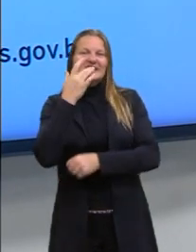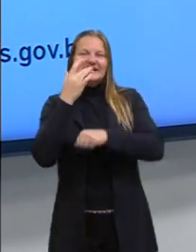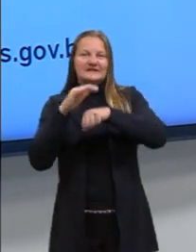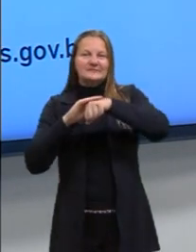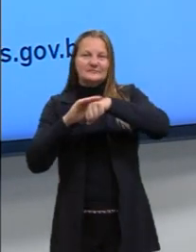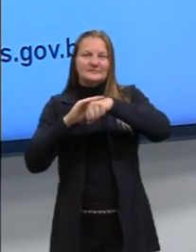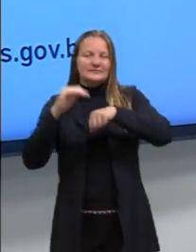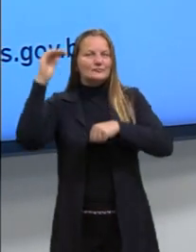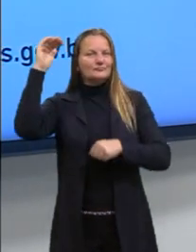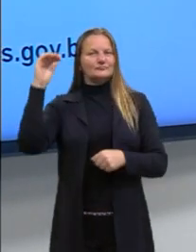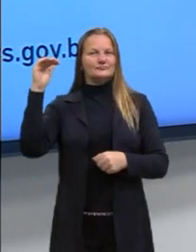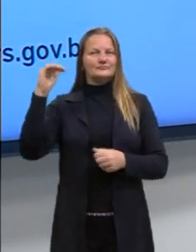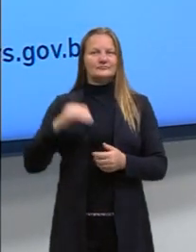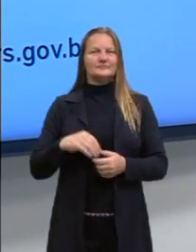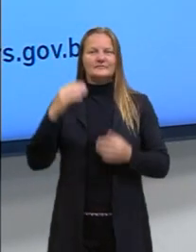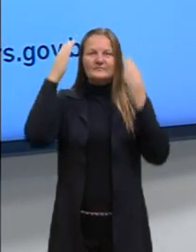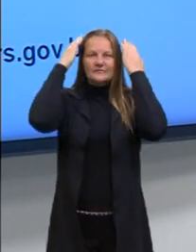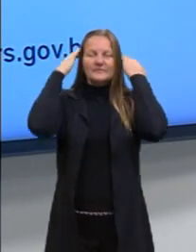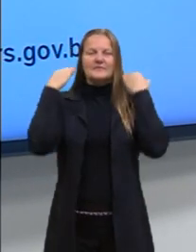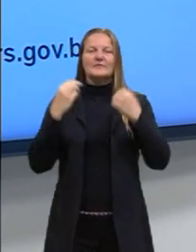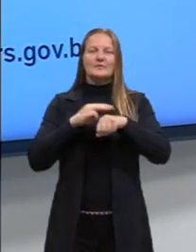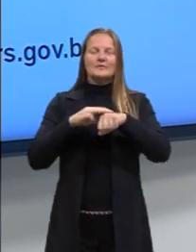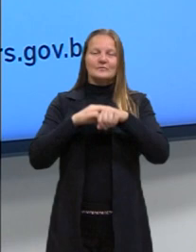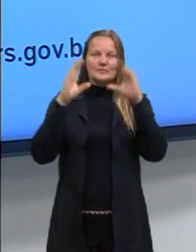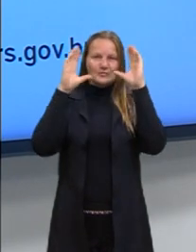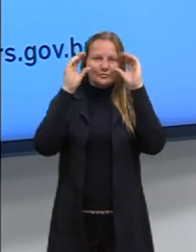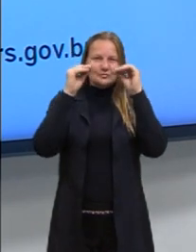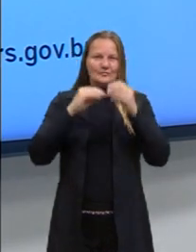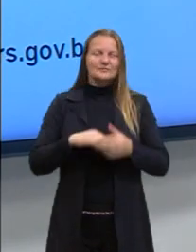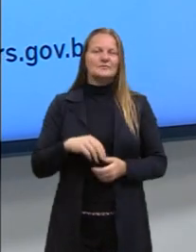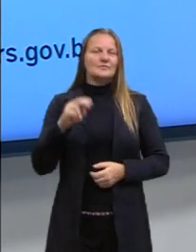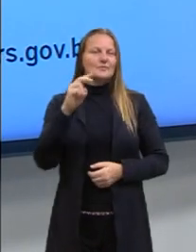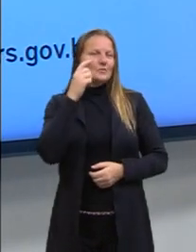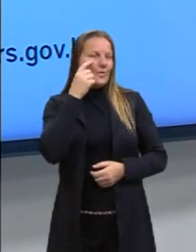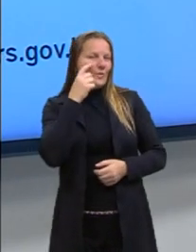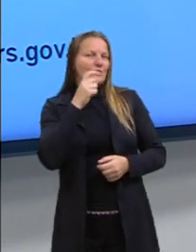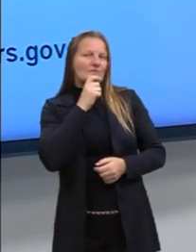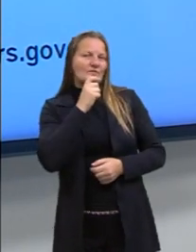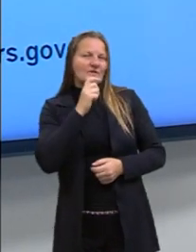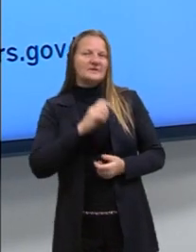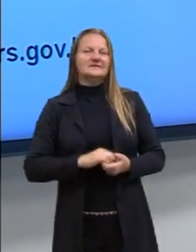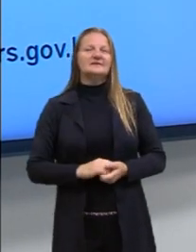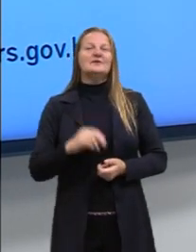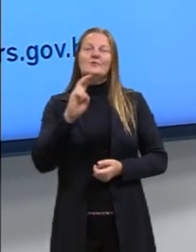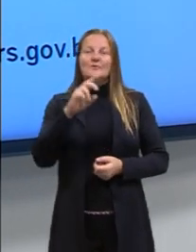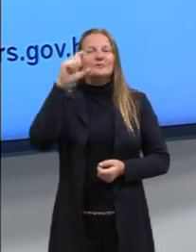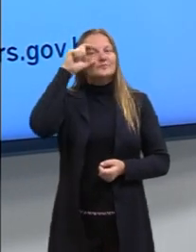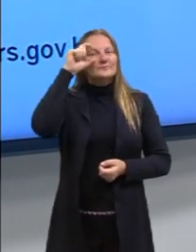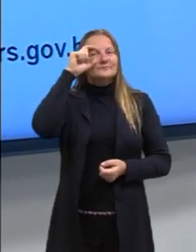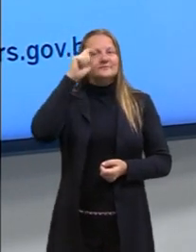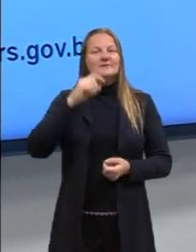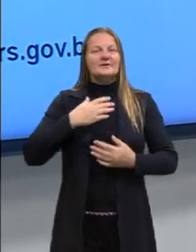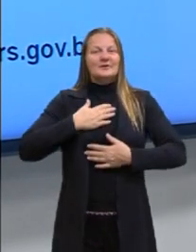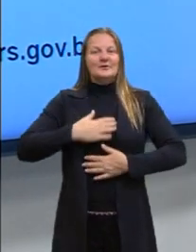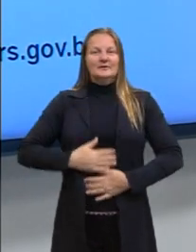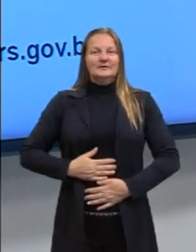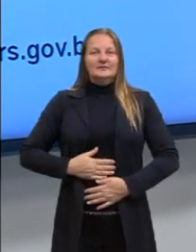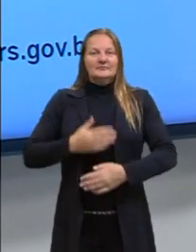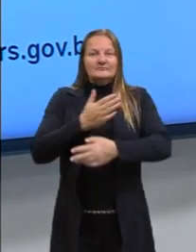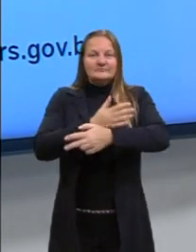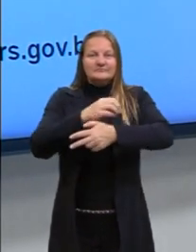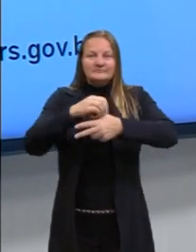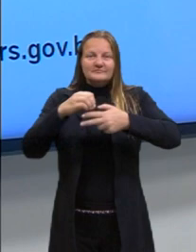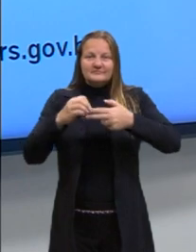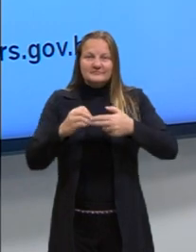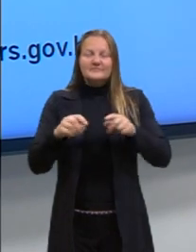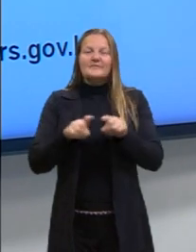baixa estatura, cabelos castanhos escuros, olhos verdes, uso óculos, estou utilizando a camiseta